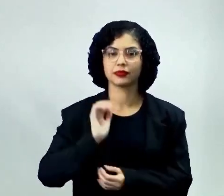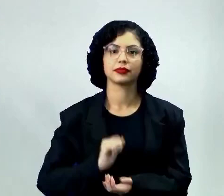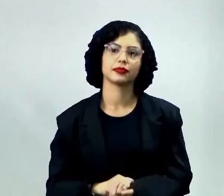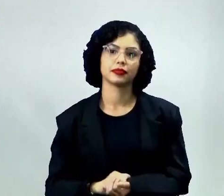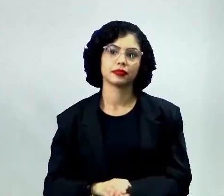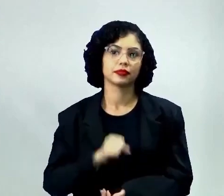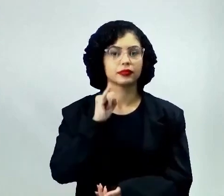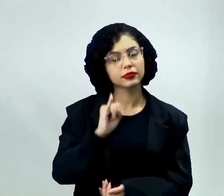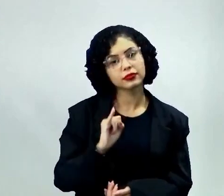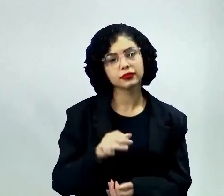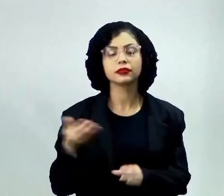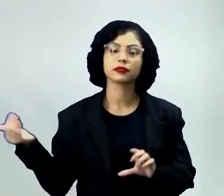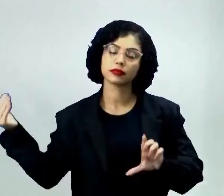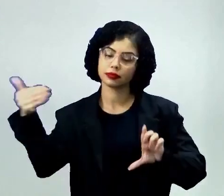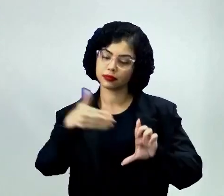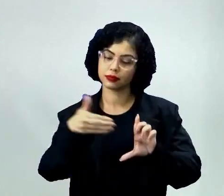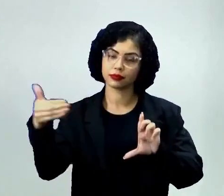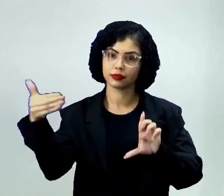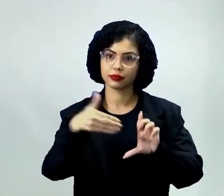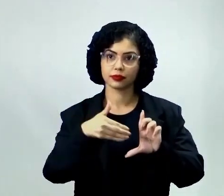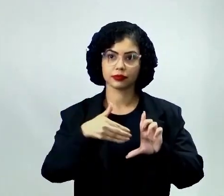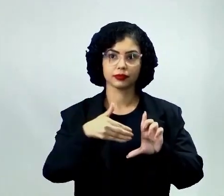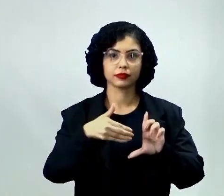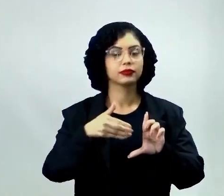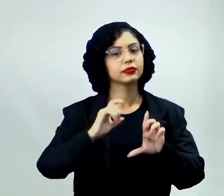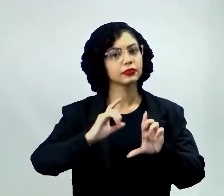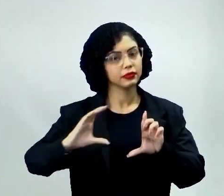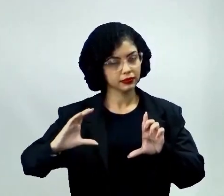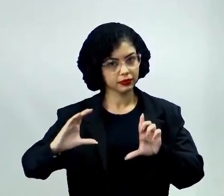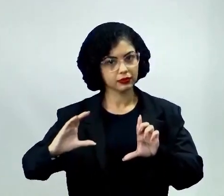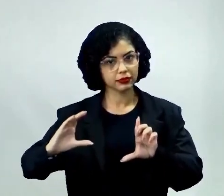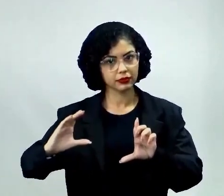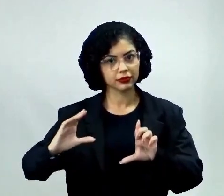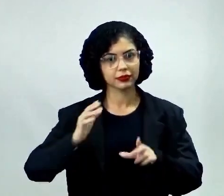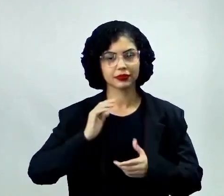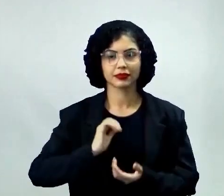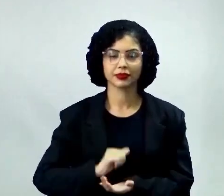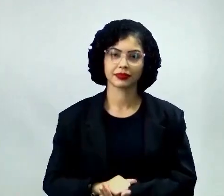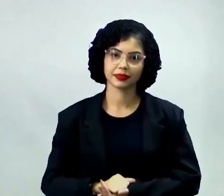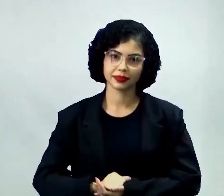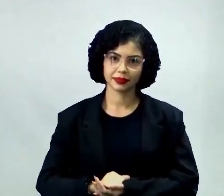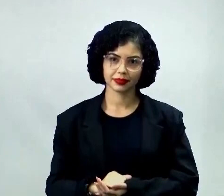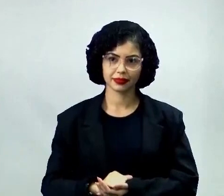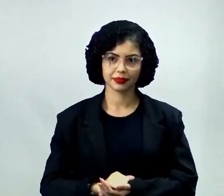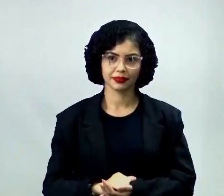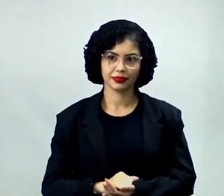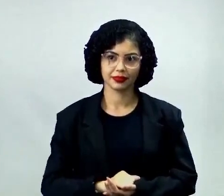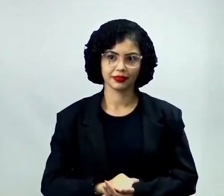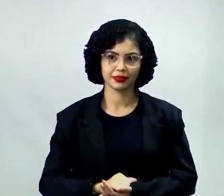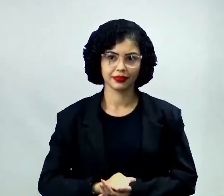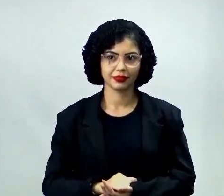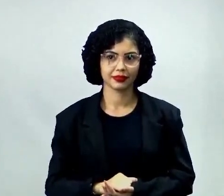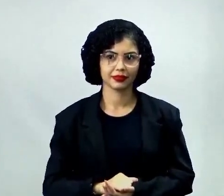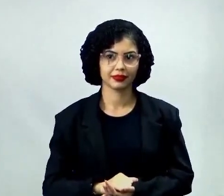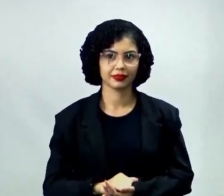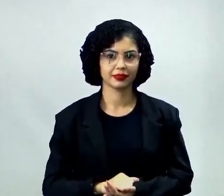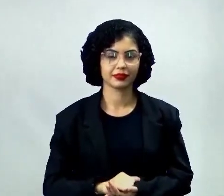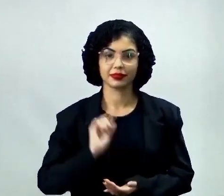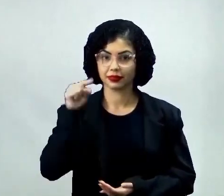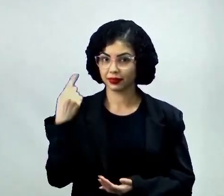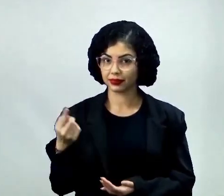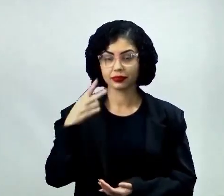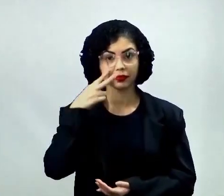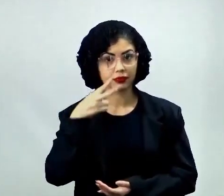mais. E se você quiser acessar, né, essa aula, quiser assistir novamente, é só acessar a nossa plataforma Eduque.